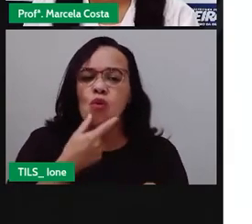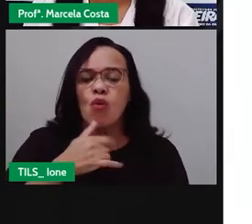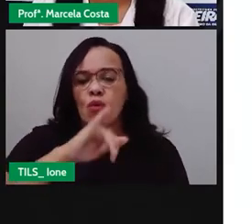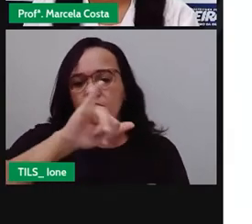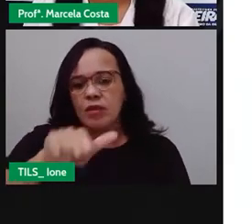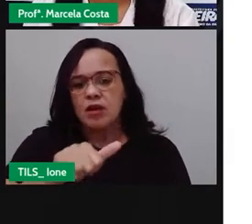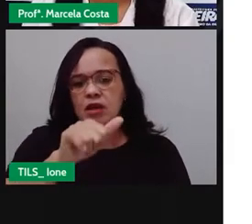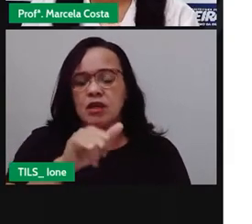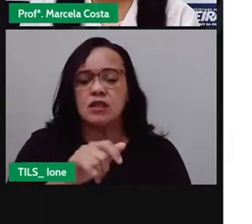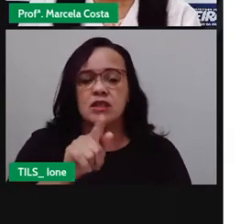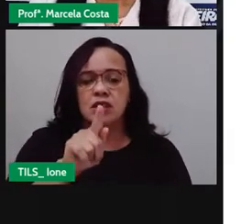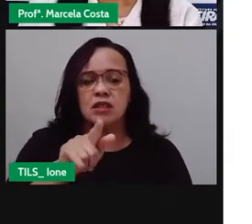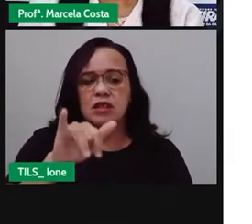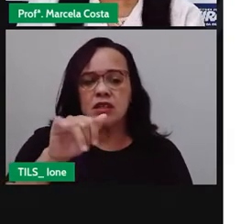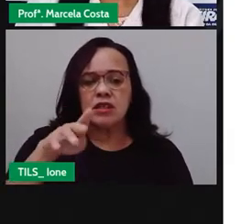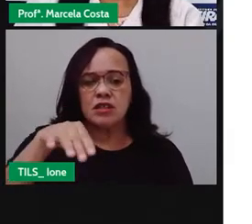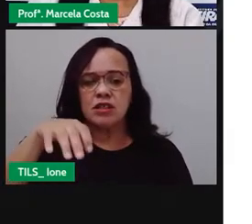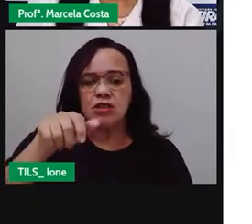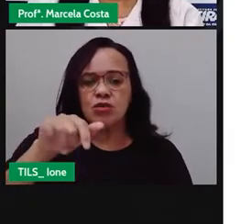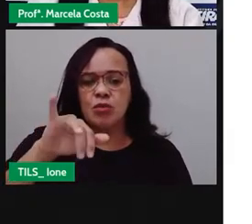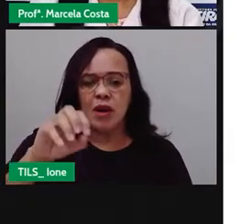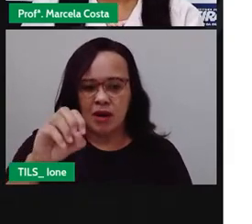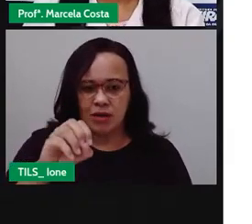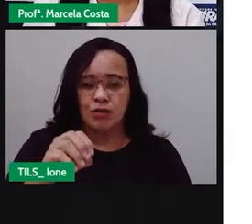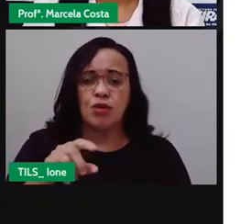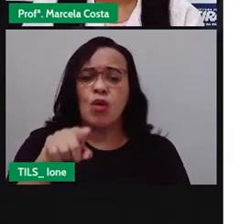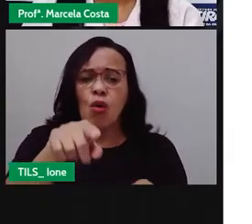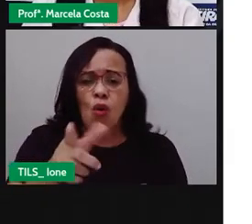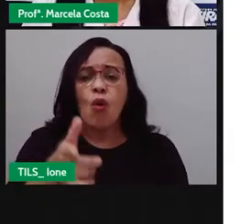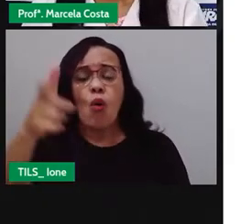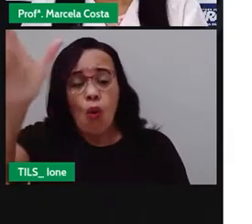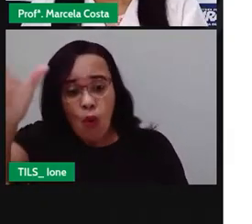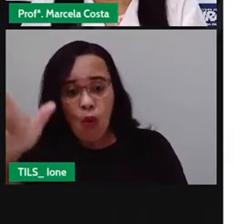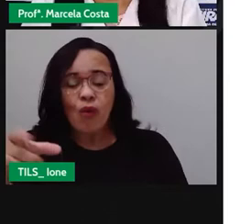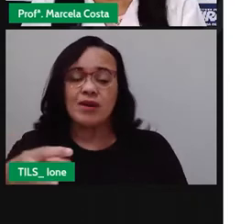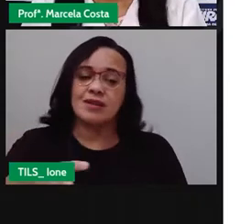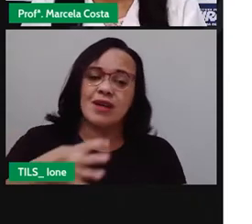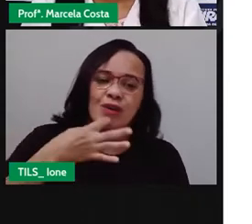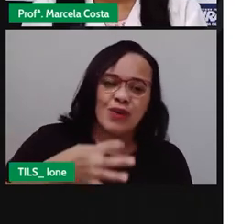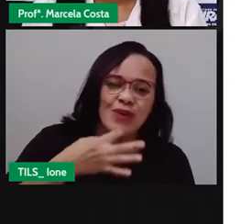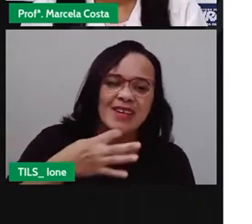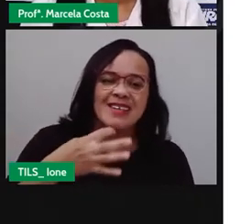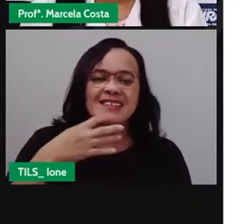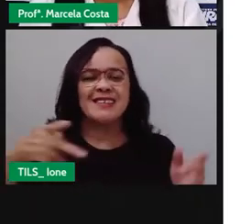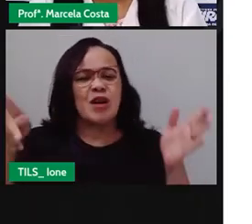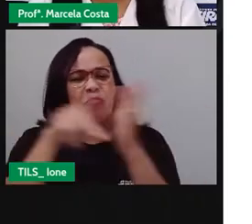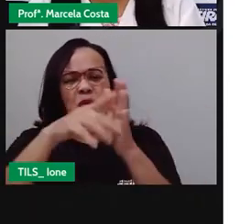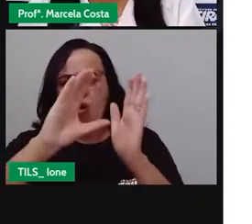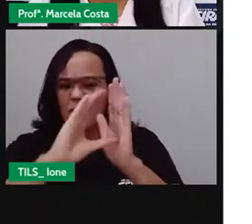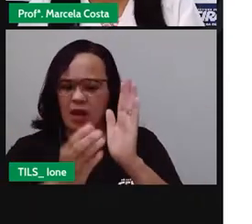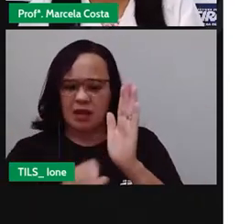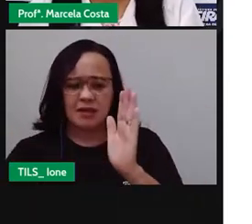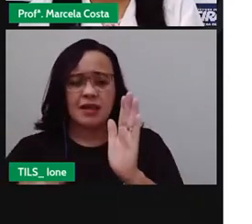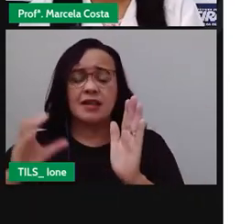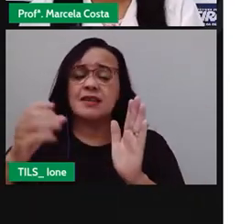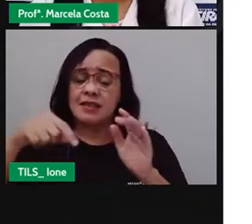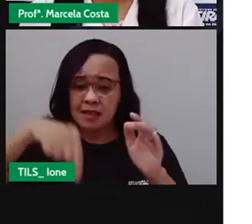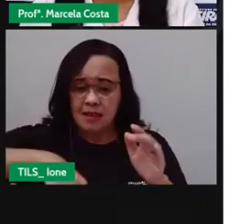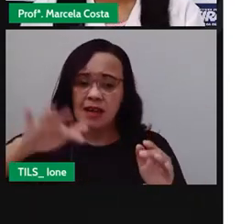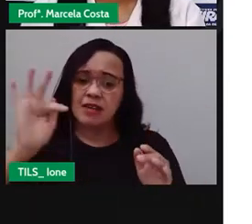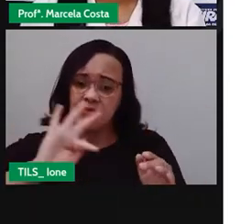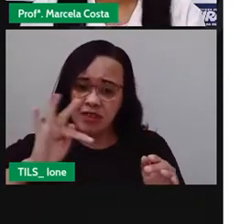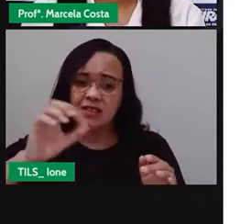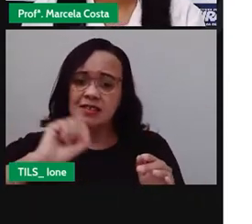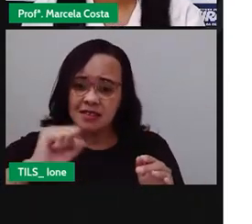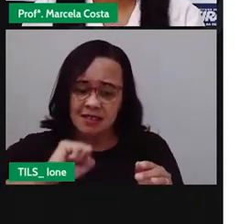feirinha. E essa outra figura, né, característica aqui da região, que é